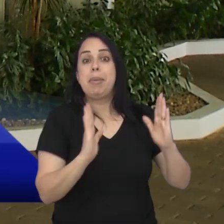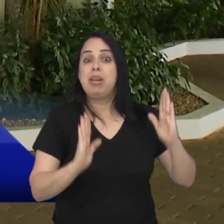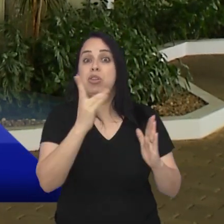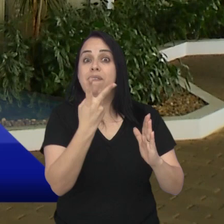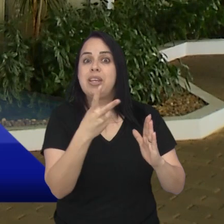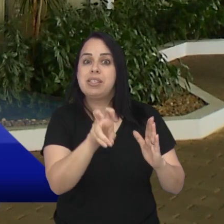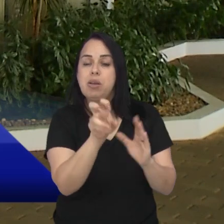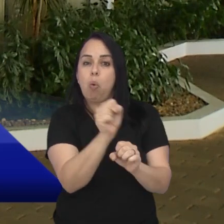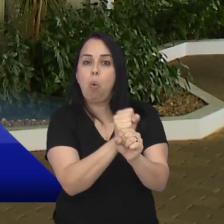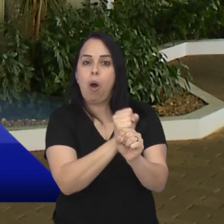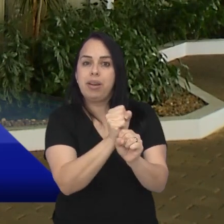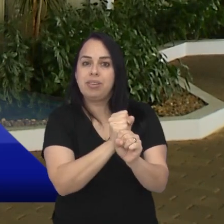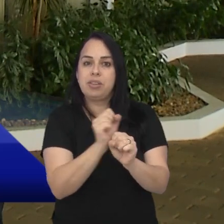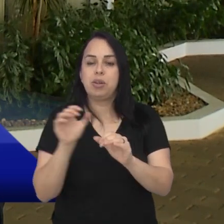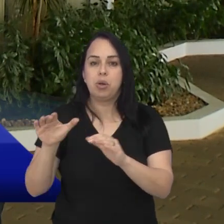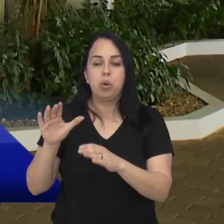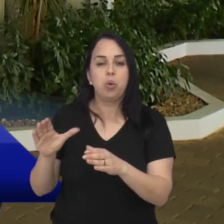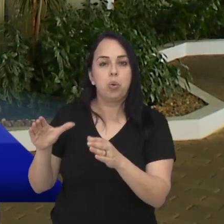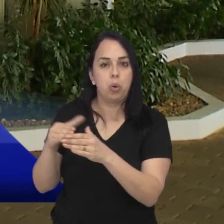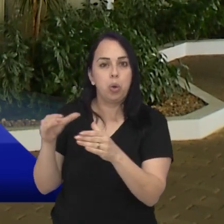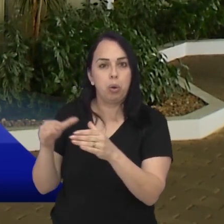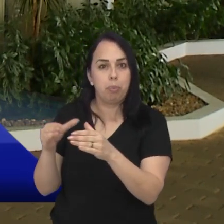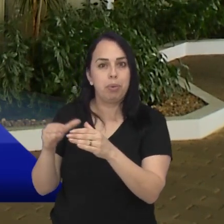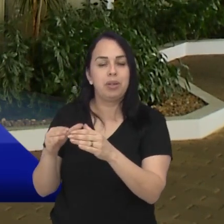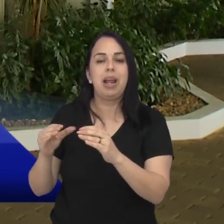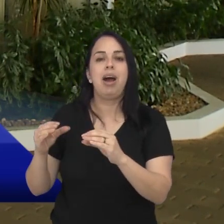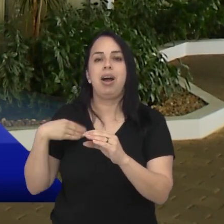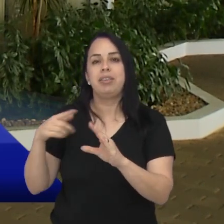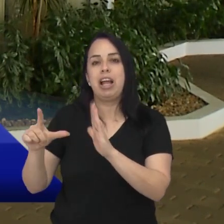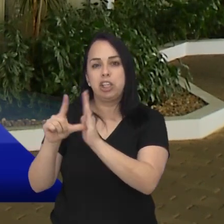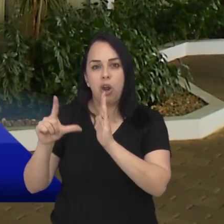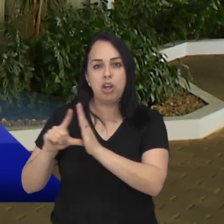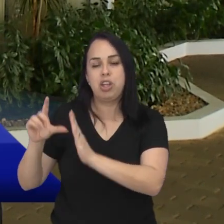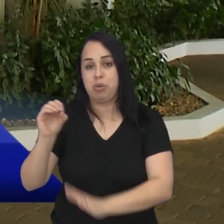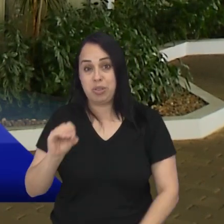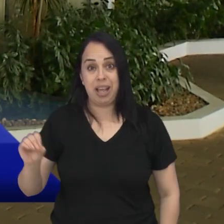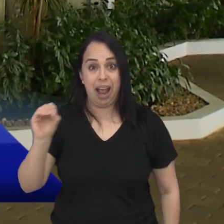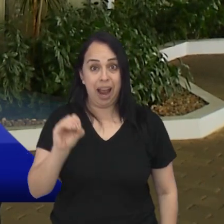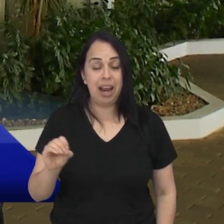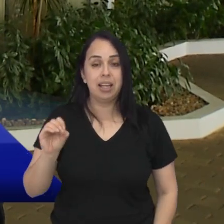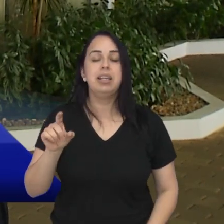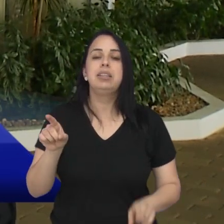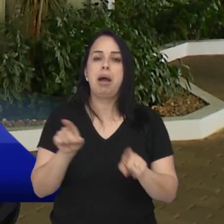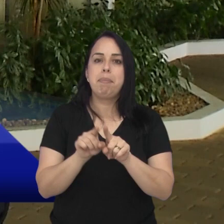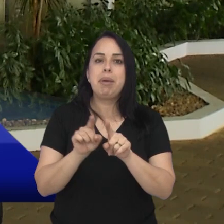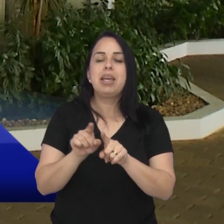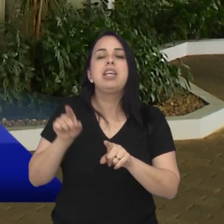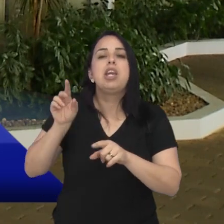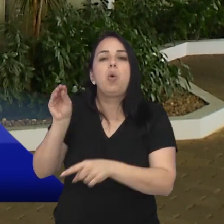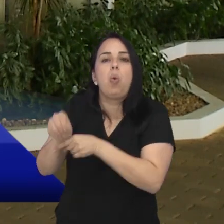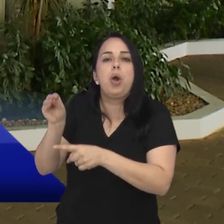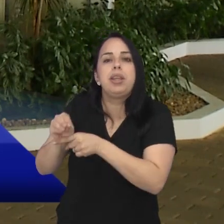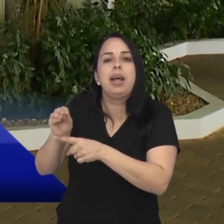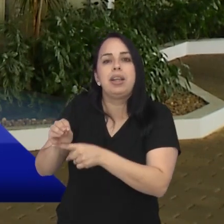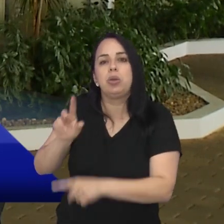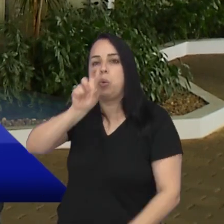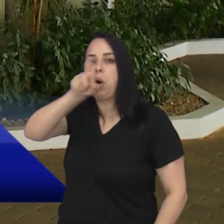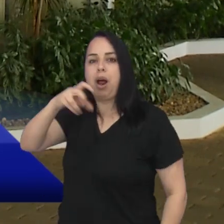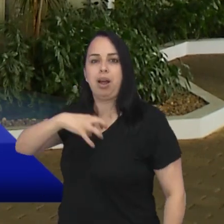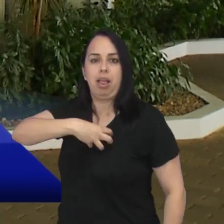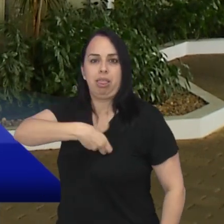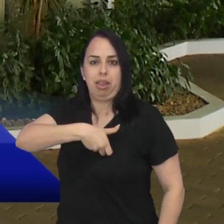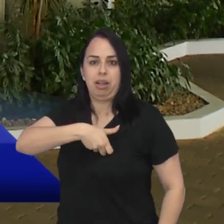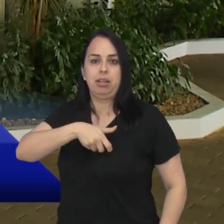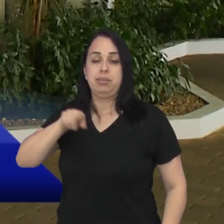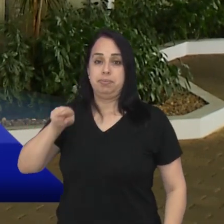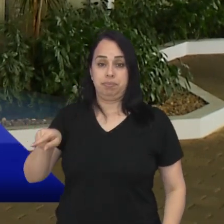25 anos vai ser o Grupo Gross, que é do Grupo Oscar, que administra atualmente a SAF do São José Esporte